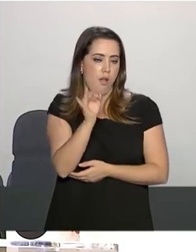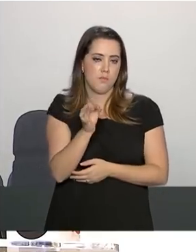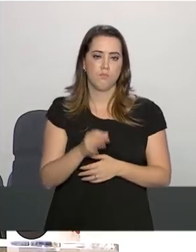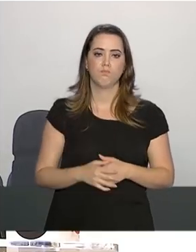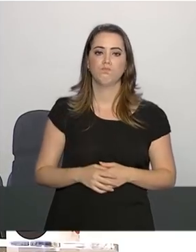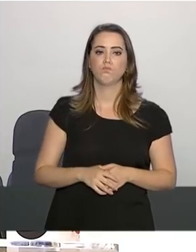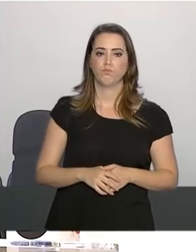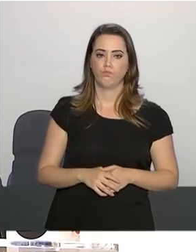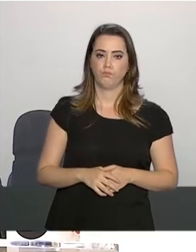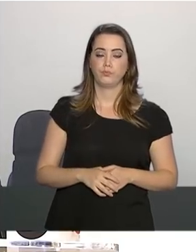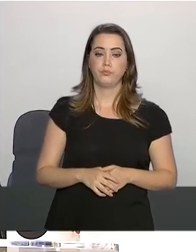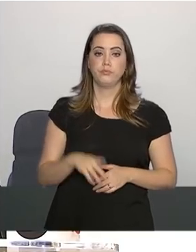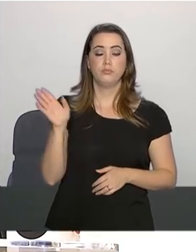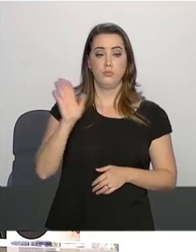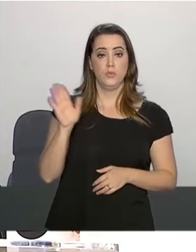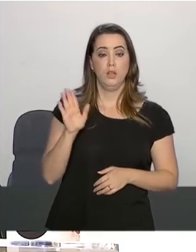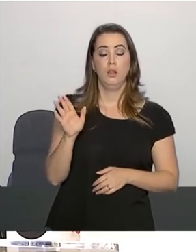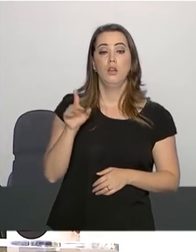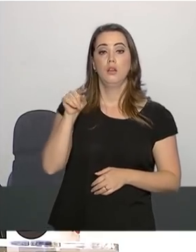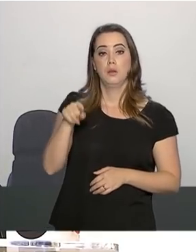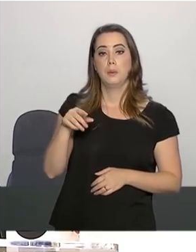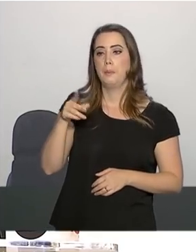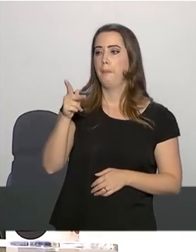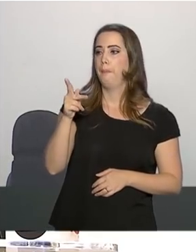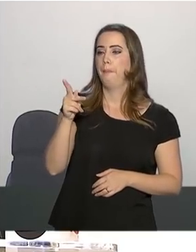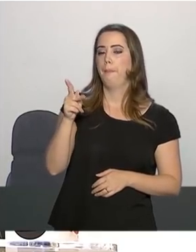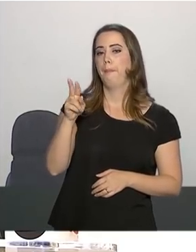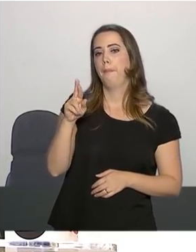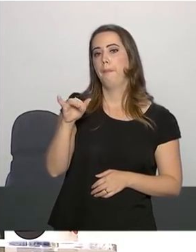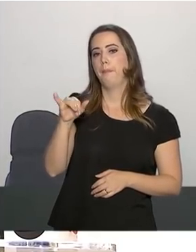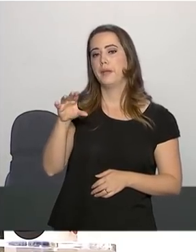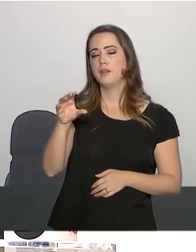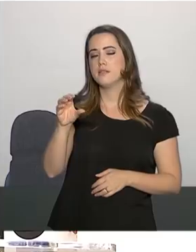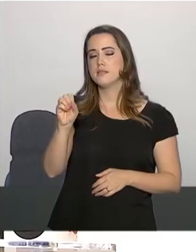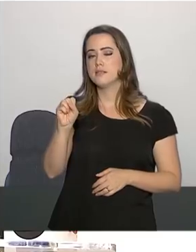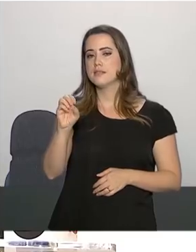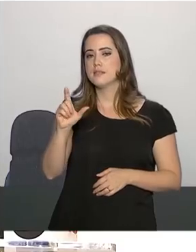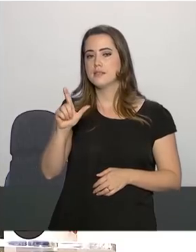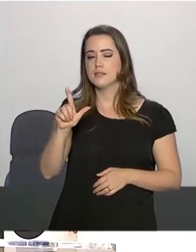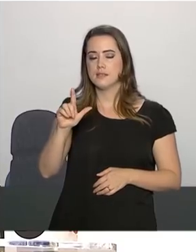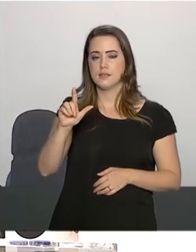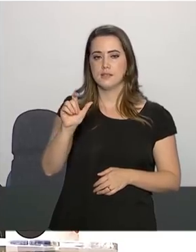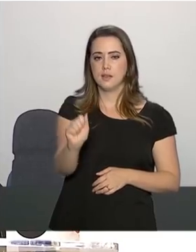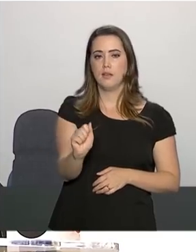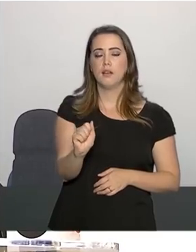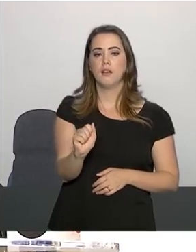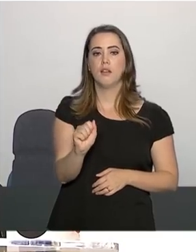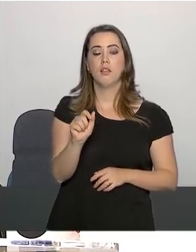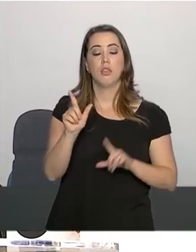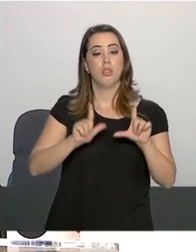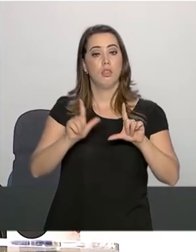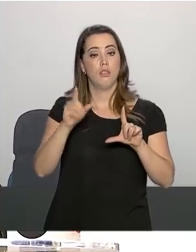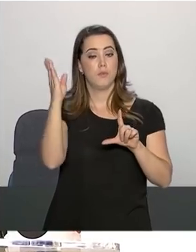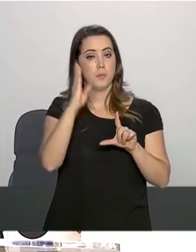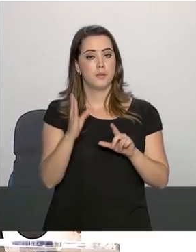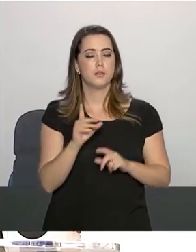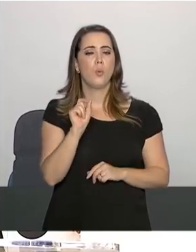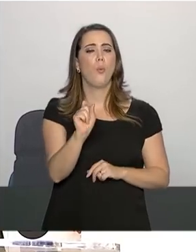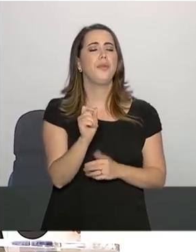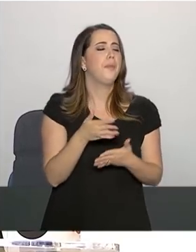Porta-voz aqui, Priscila, caixa da TV Brasil. Não vai, não vai. O que foi essa melhora nos exames? Em que consiste isso?